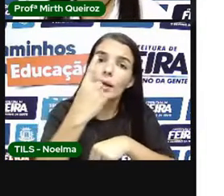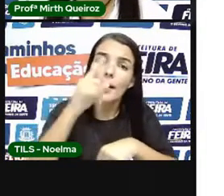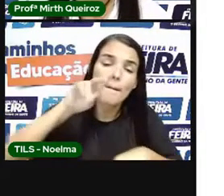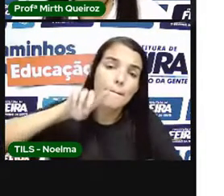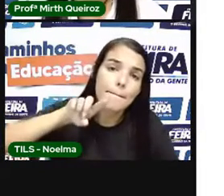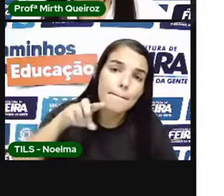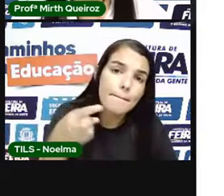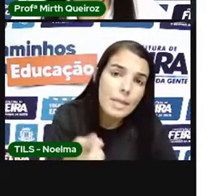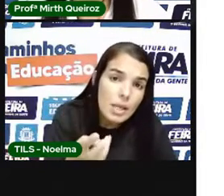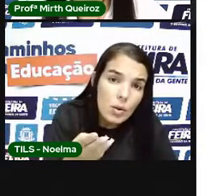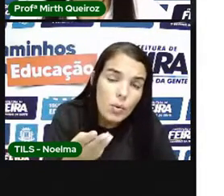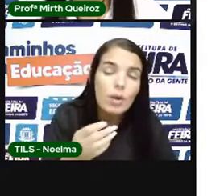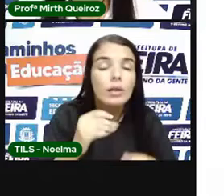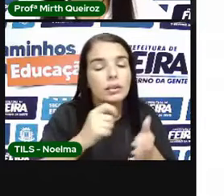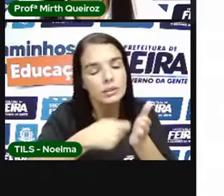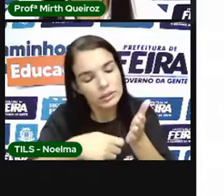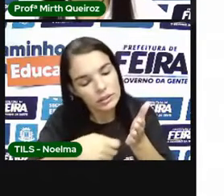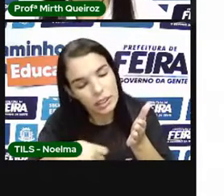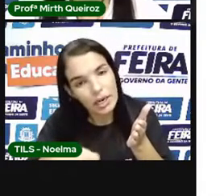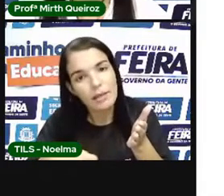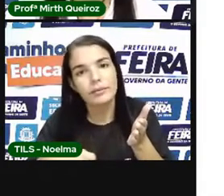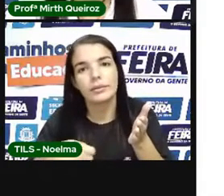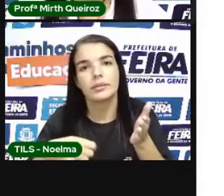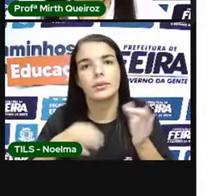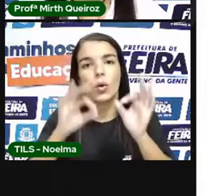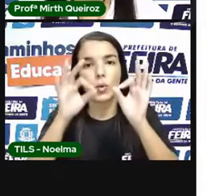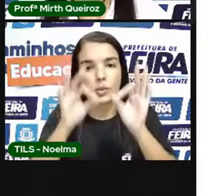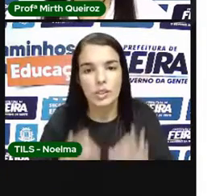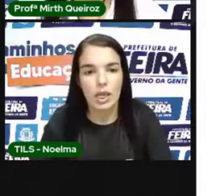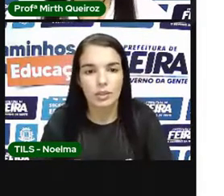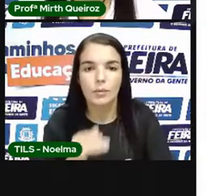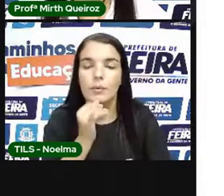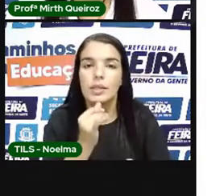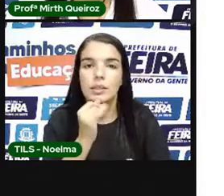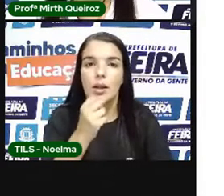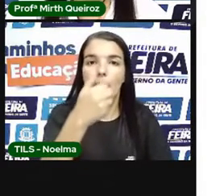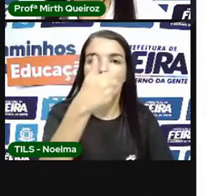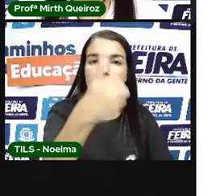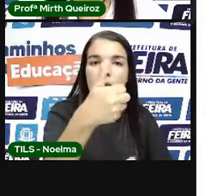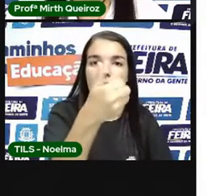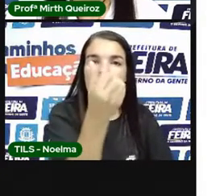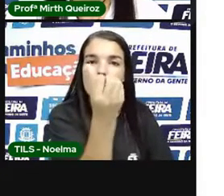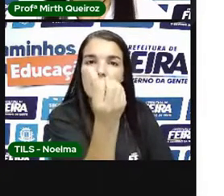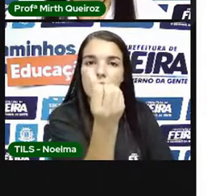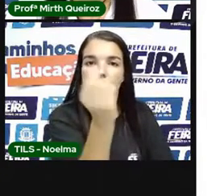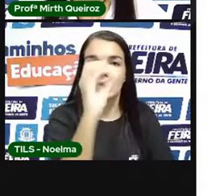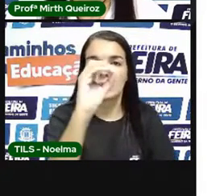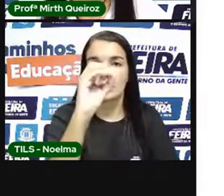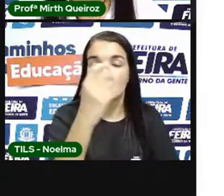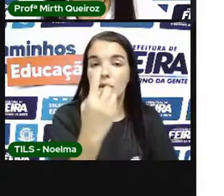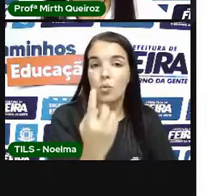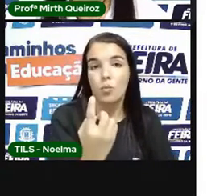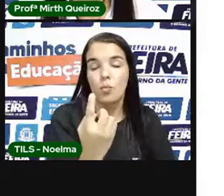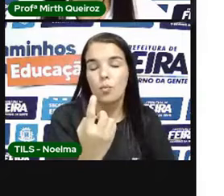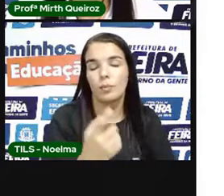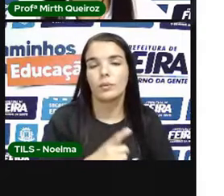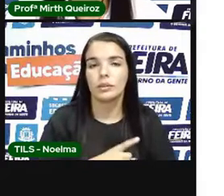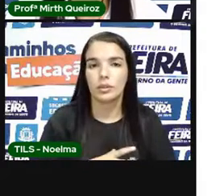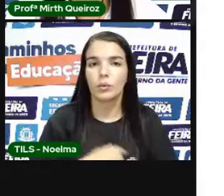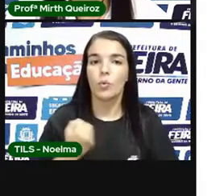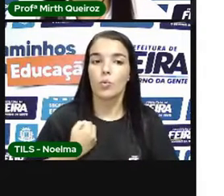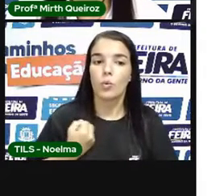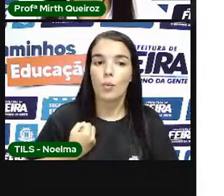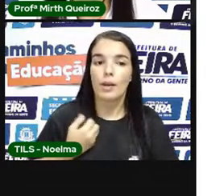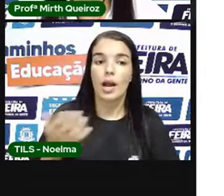escrever Como se lê Por exemplo Aqui nós temos 1601 Nós temos um número Vocês vão